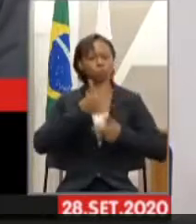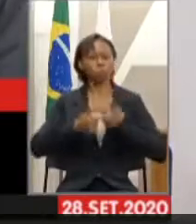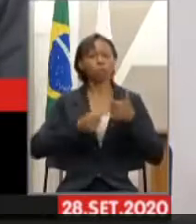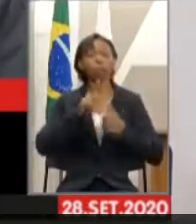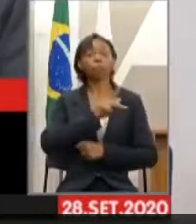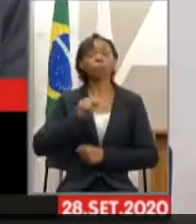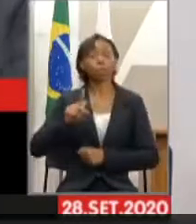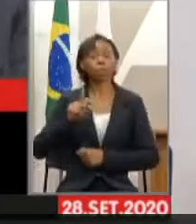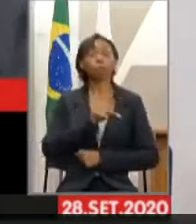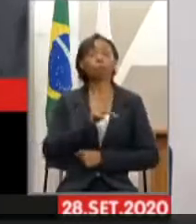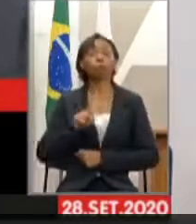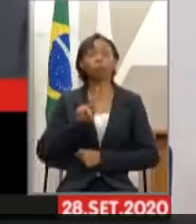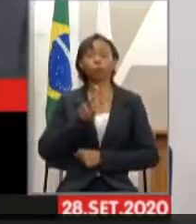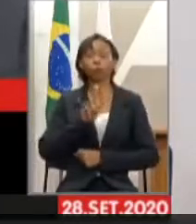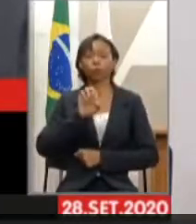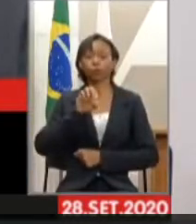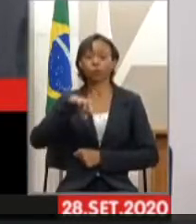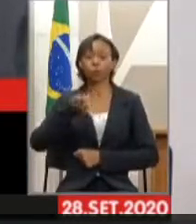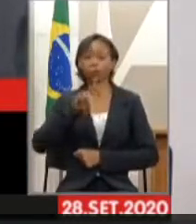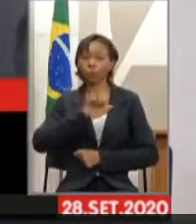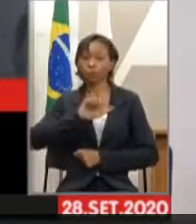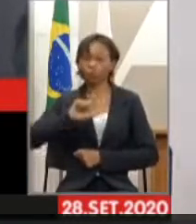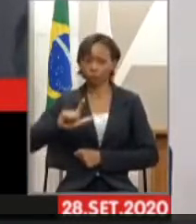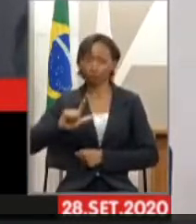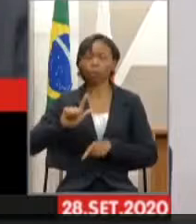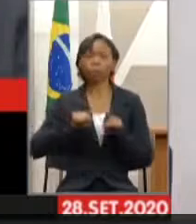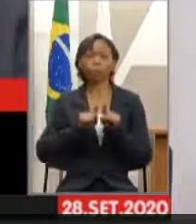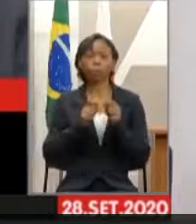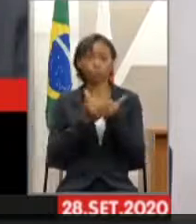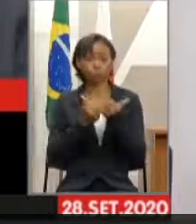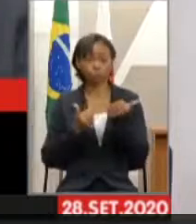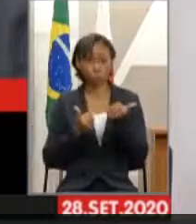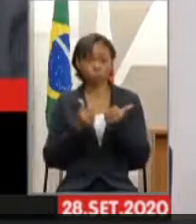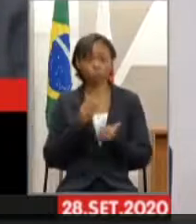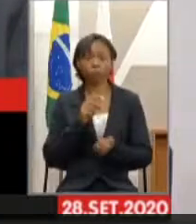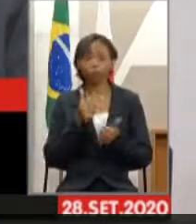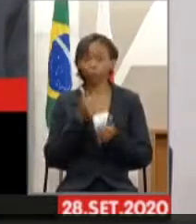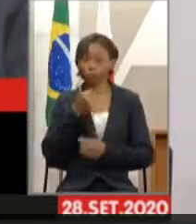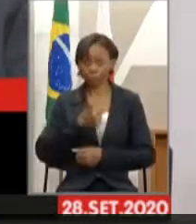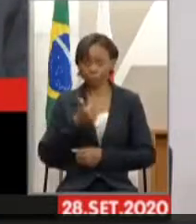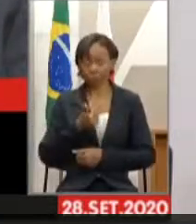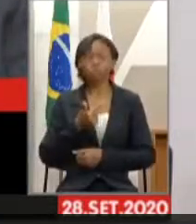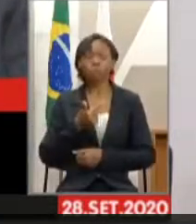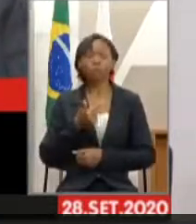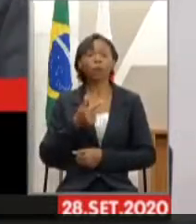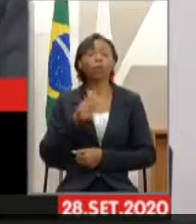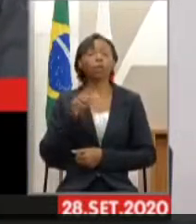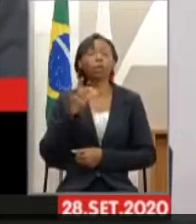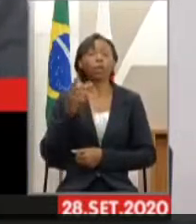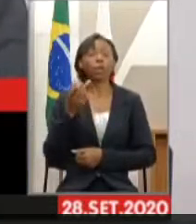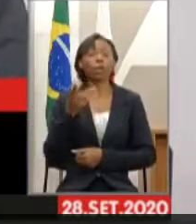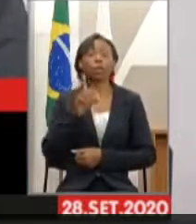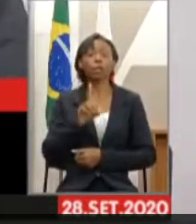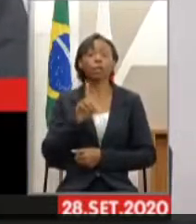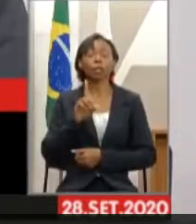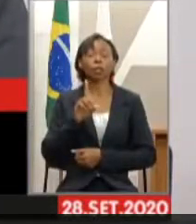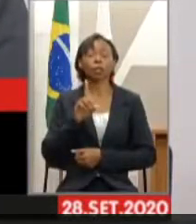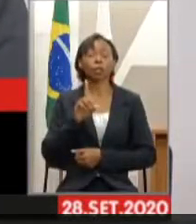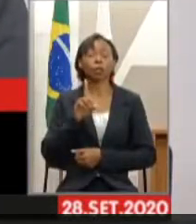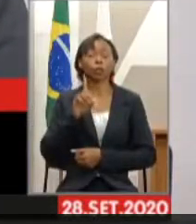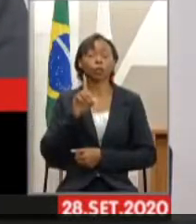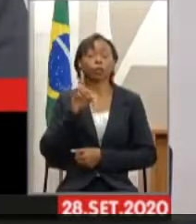Wendel, nosso colega vice-presidente, deputado Duarte Bechir, nosso colega